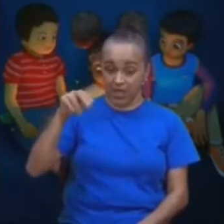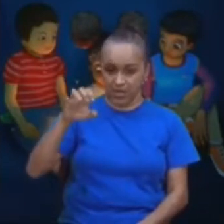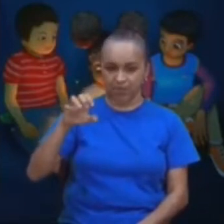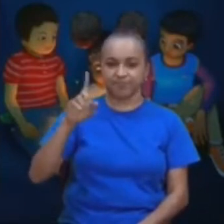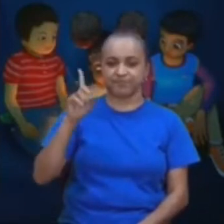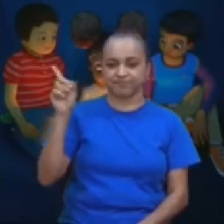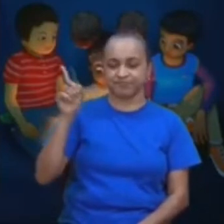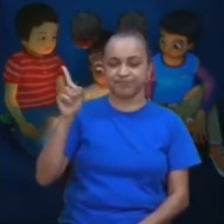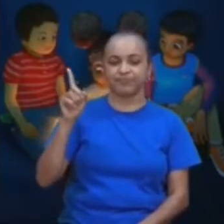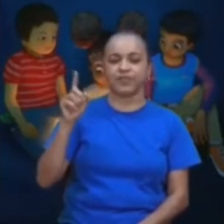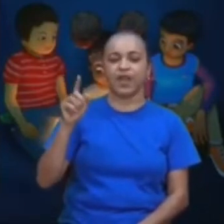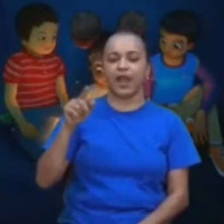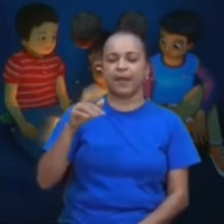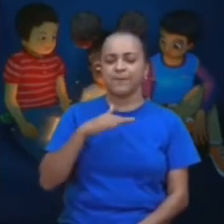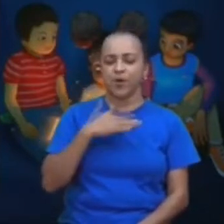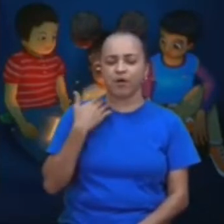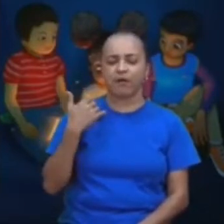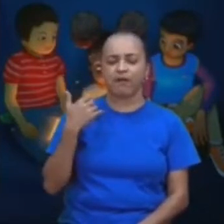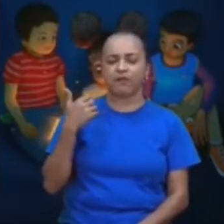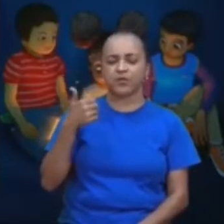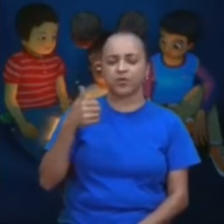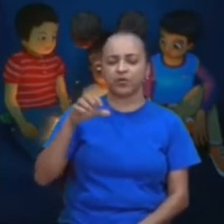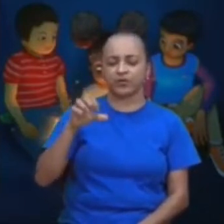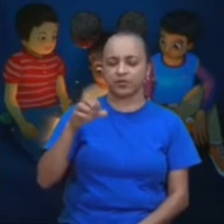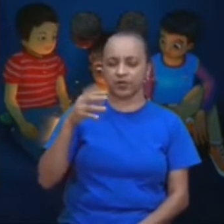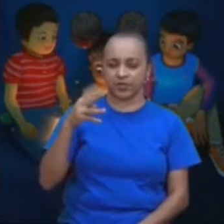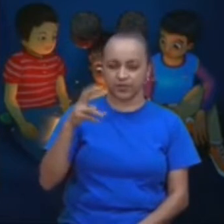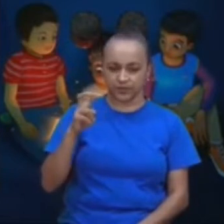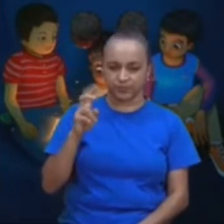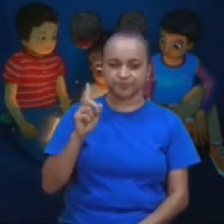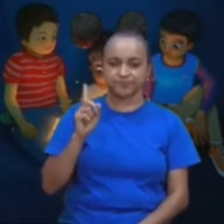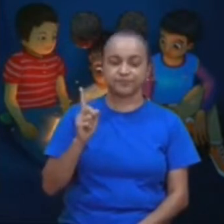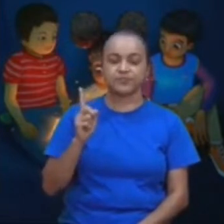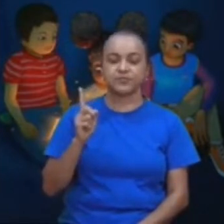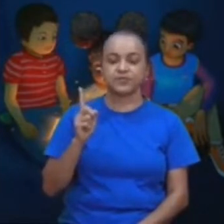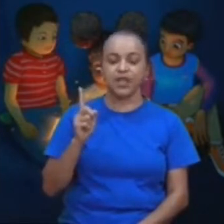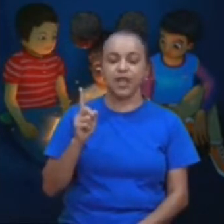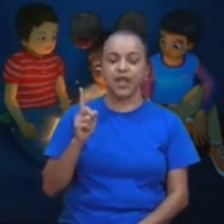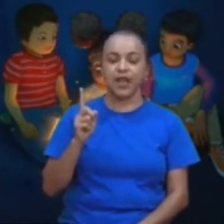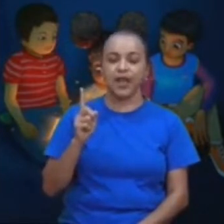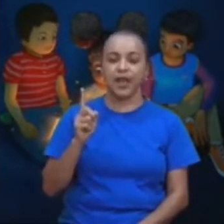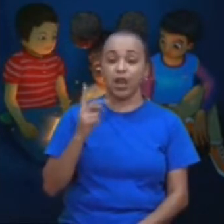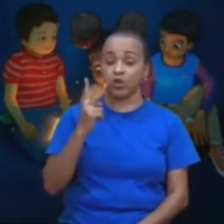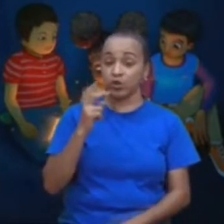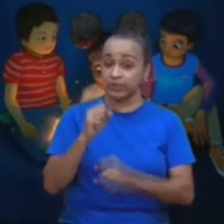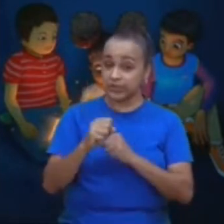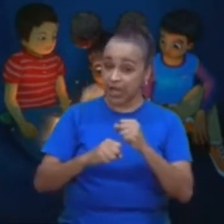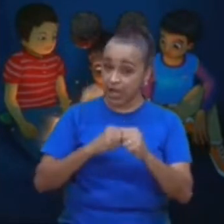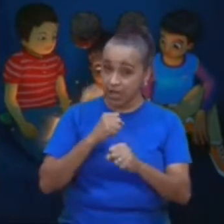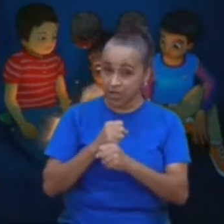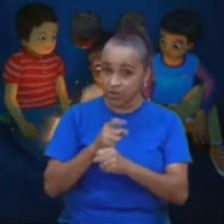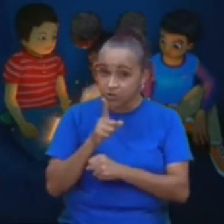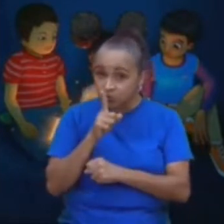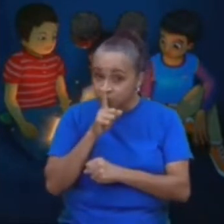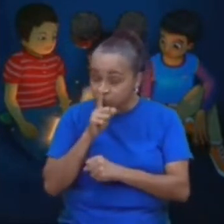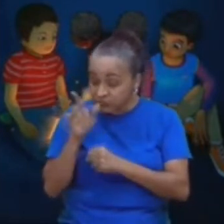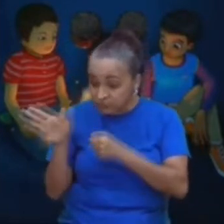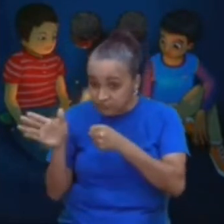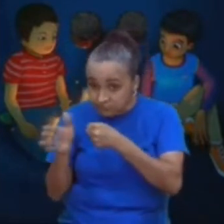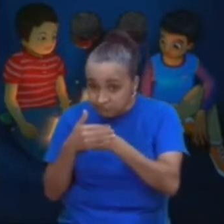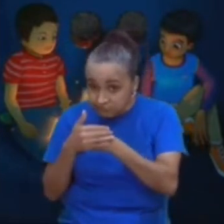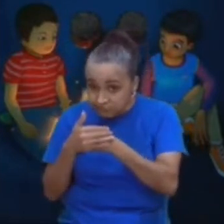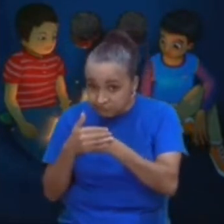morreu no final da Segunda Guerra Mundial. Ela passou dois anos da sua vida escondida, ela era judia, ela passou